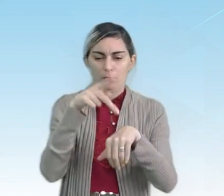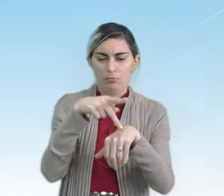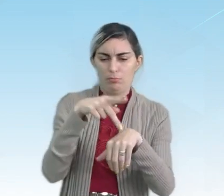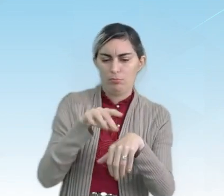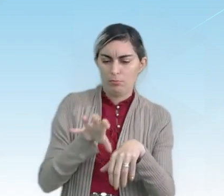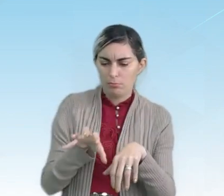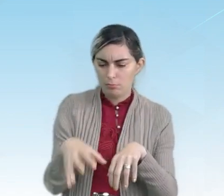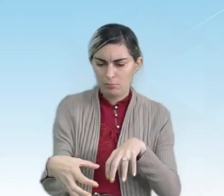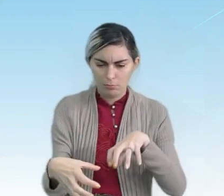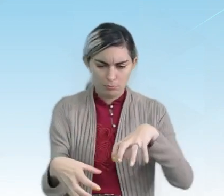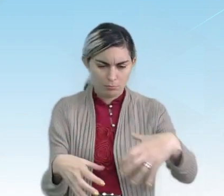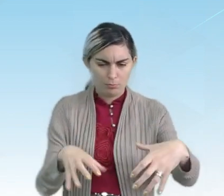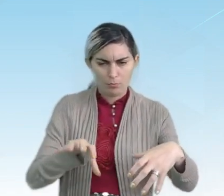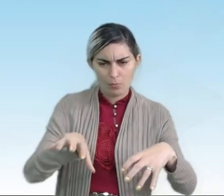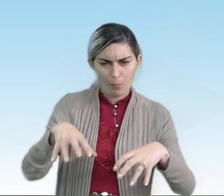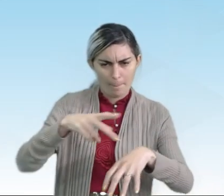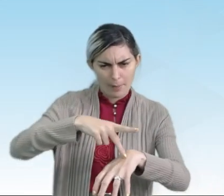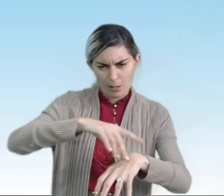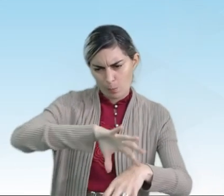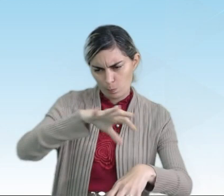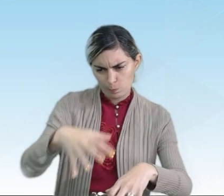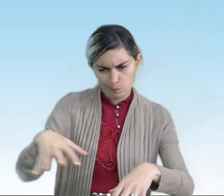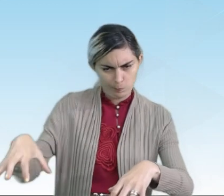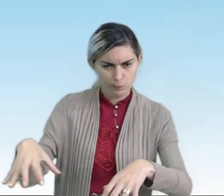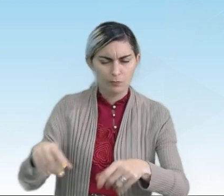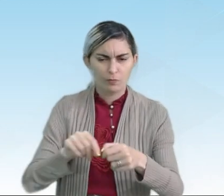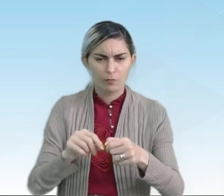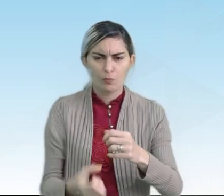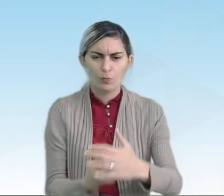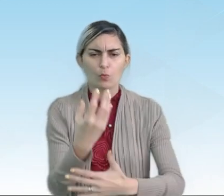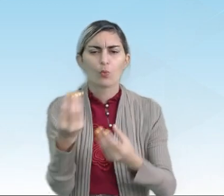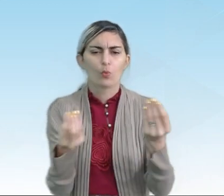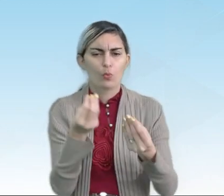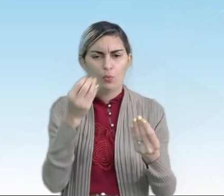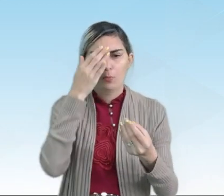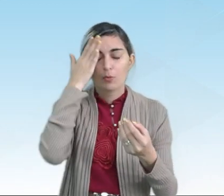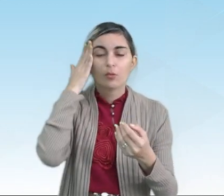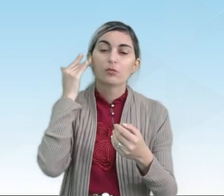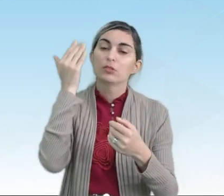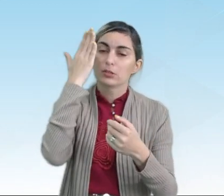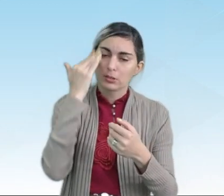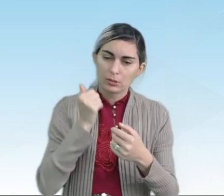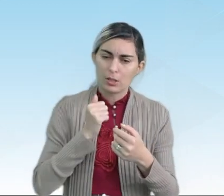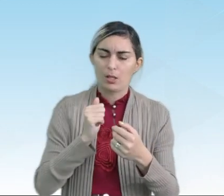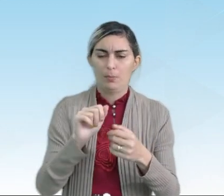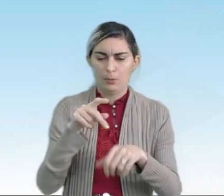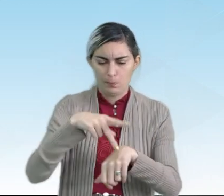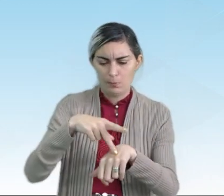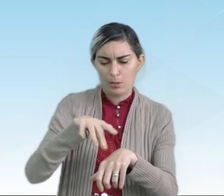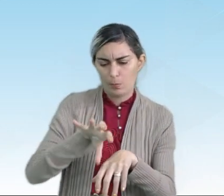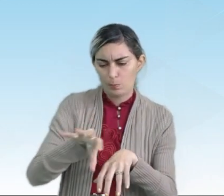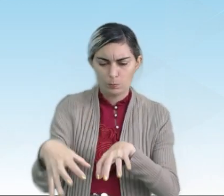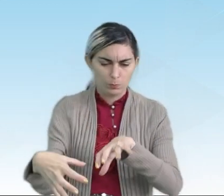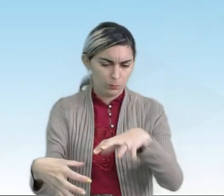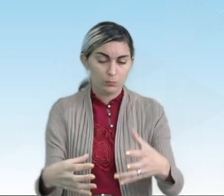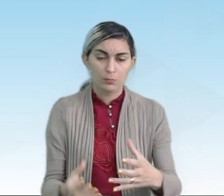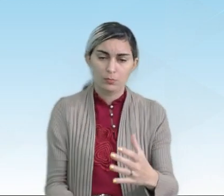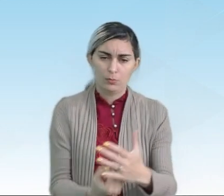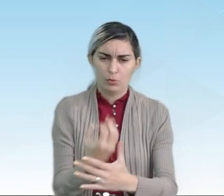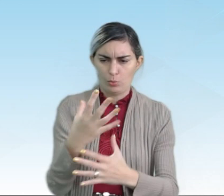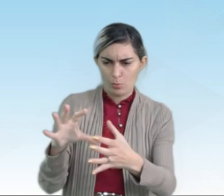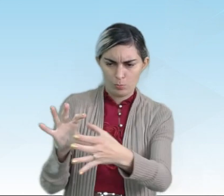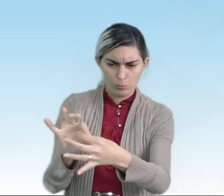sedimentares se formam? Sabemos que a formação das rochas sedimentares acontece pela